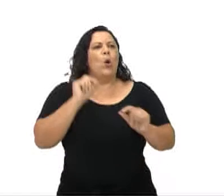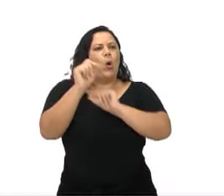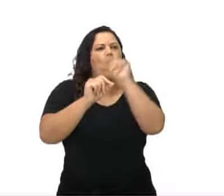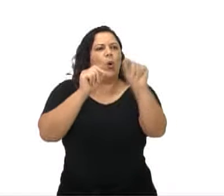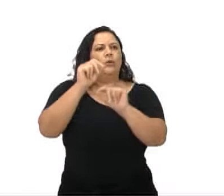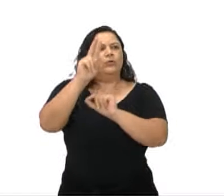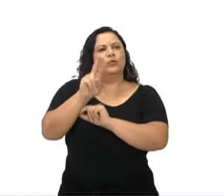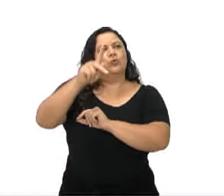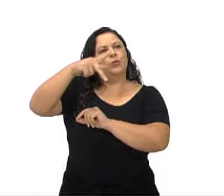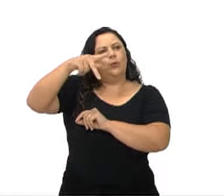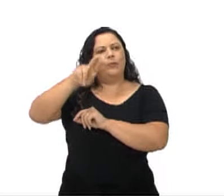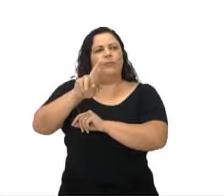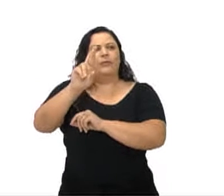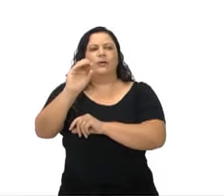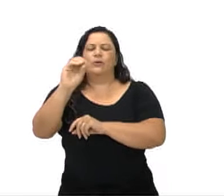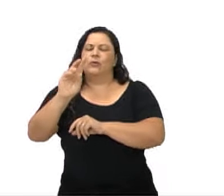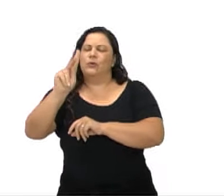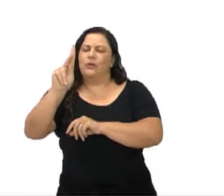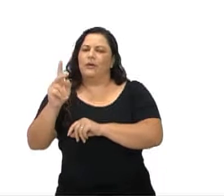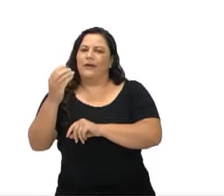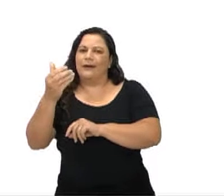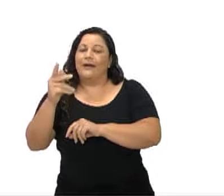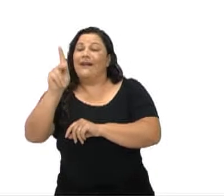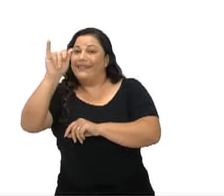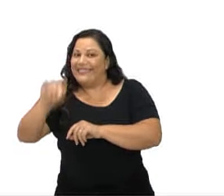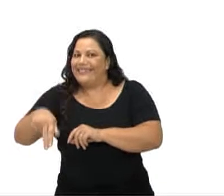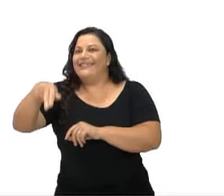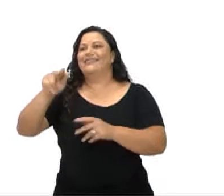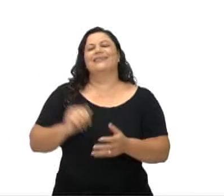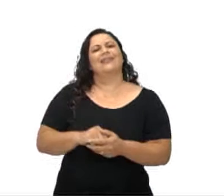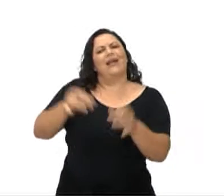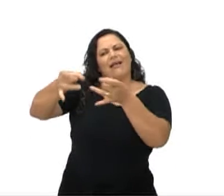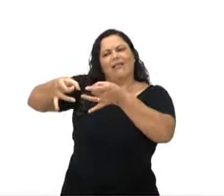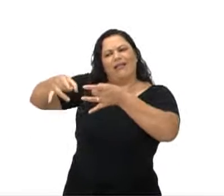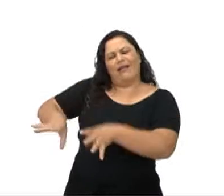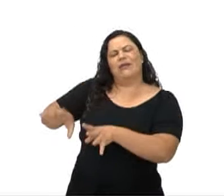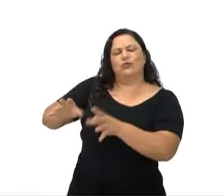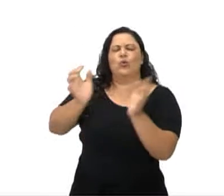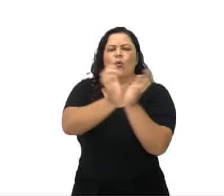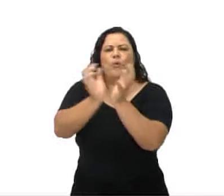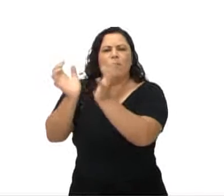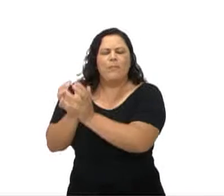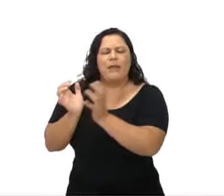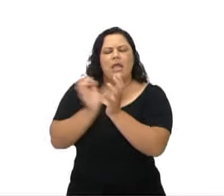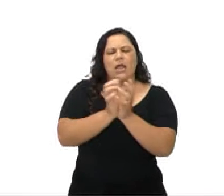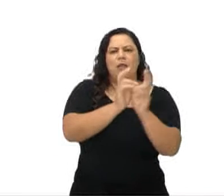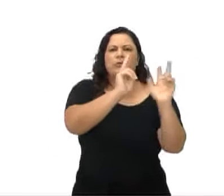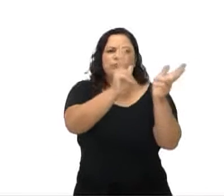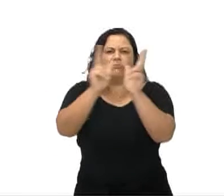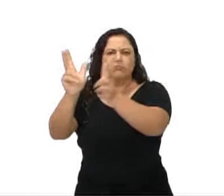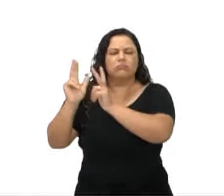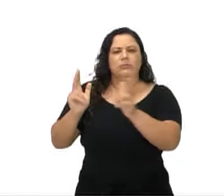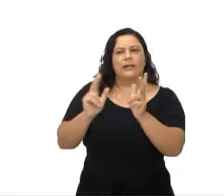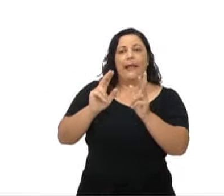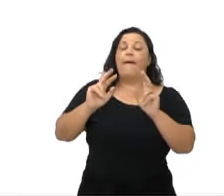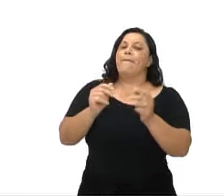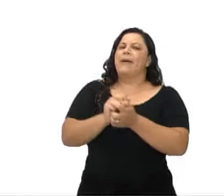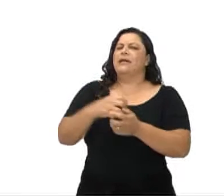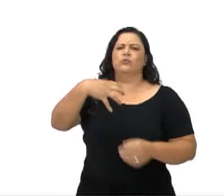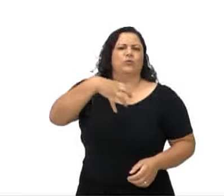de ter uma relação apenas com membros de gangue. E passou a ser uma linguagem de dança que vários jovens aderiram.